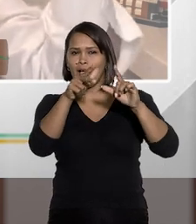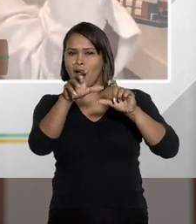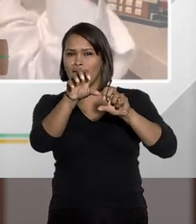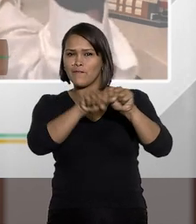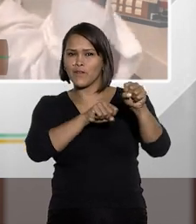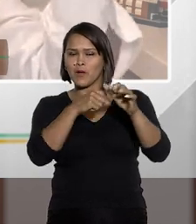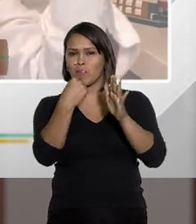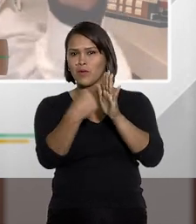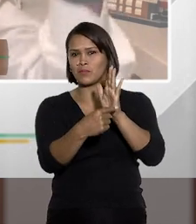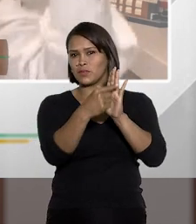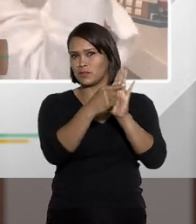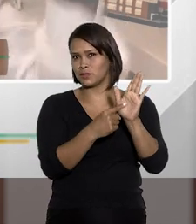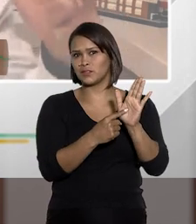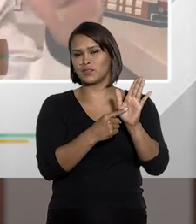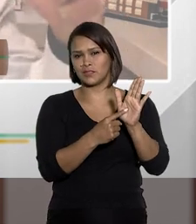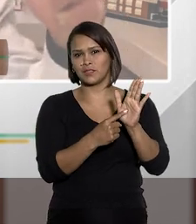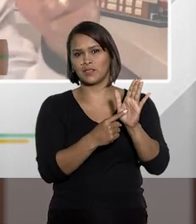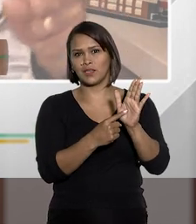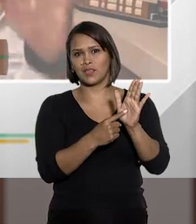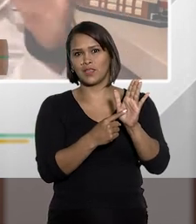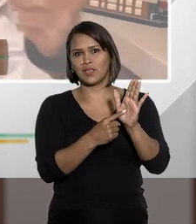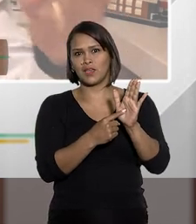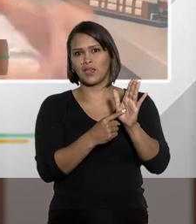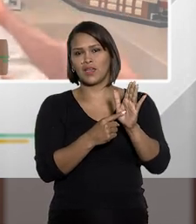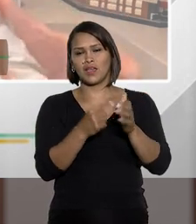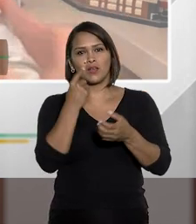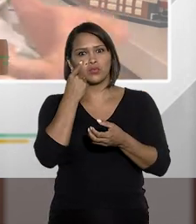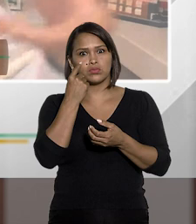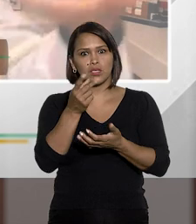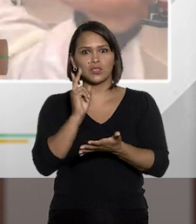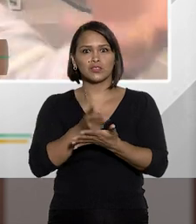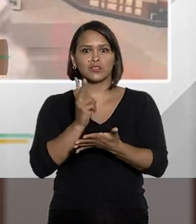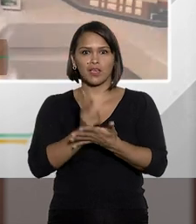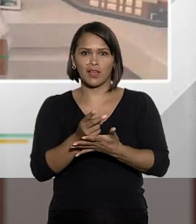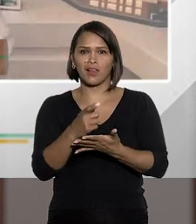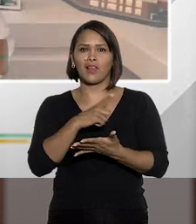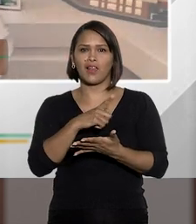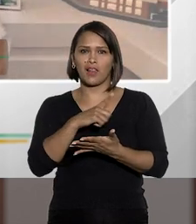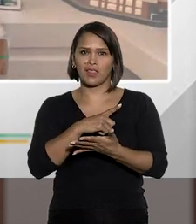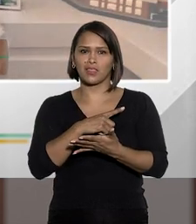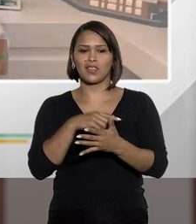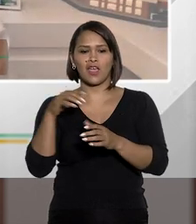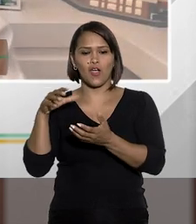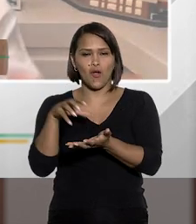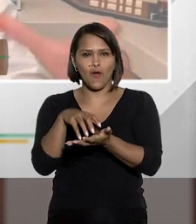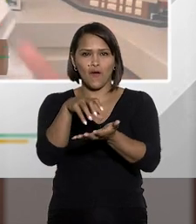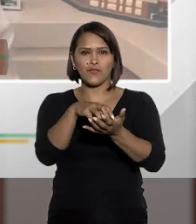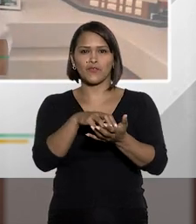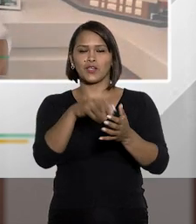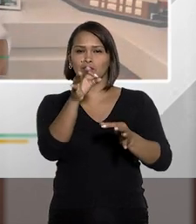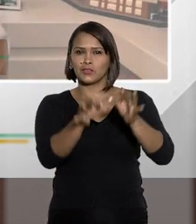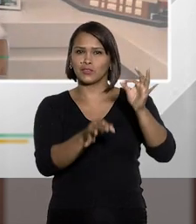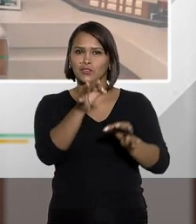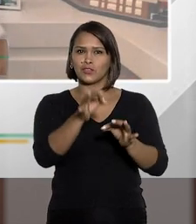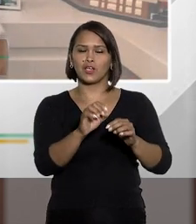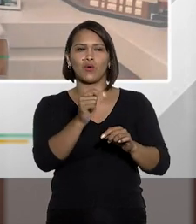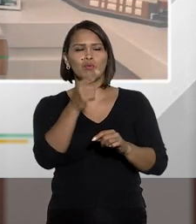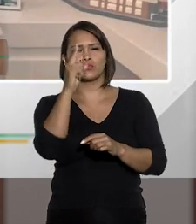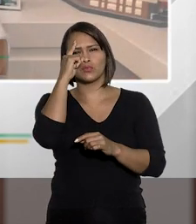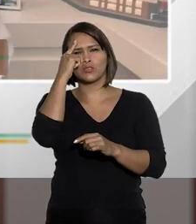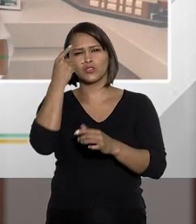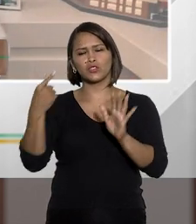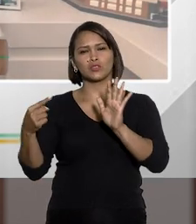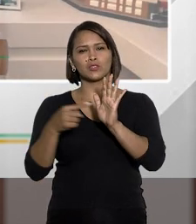formalmente cancelada, é impressionante o efeito que ela ainda exerce aí nos operadores do direito.